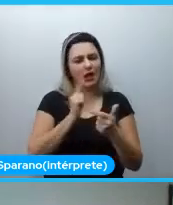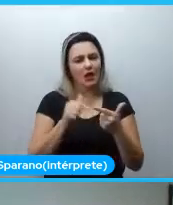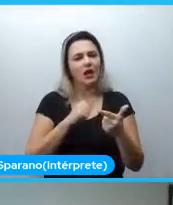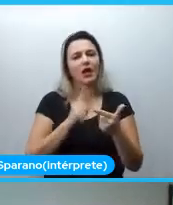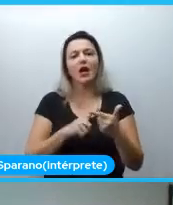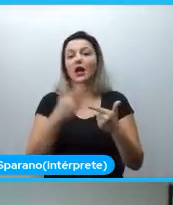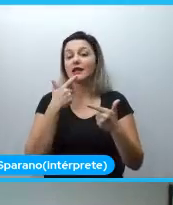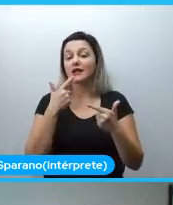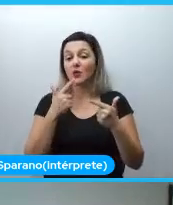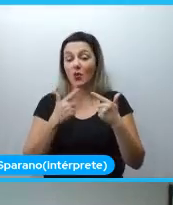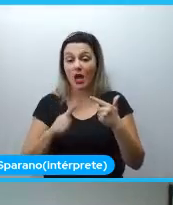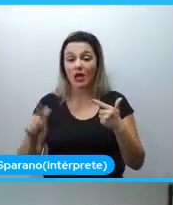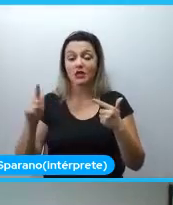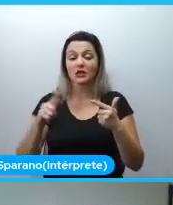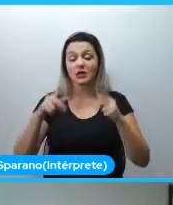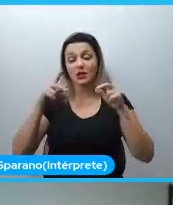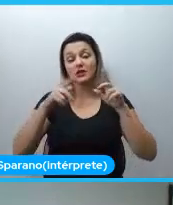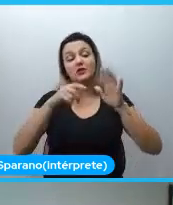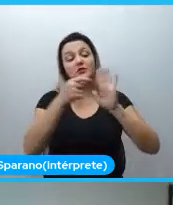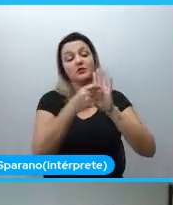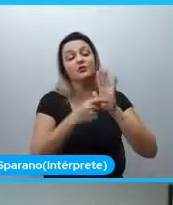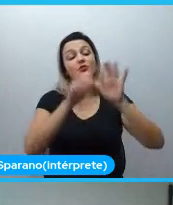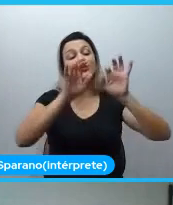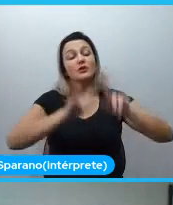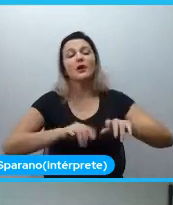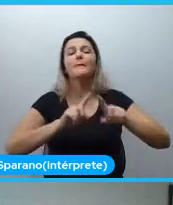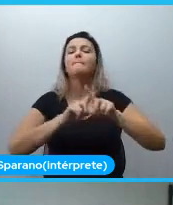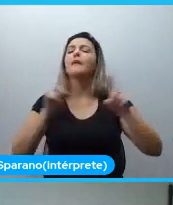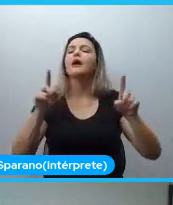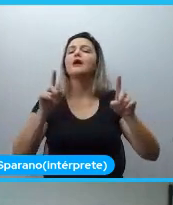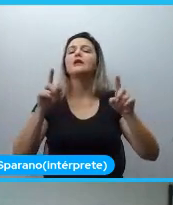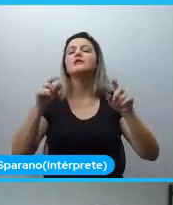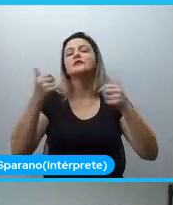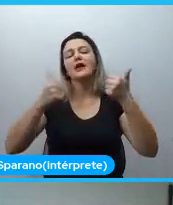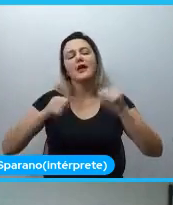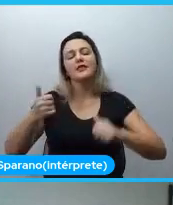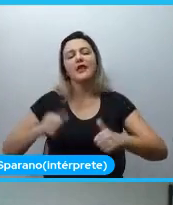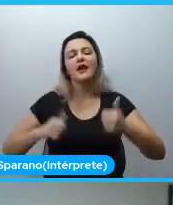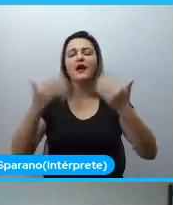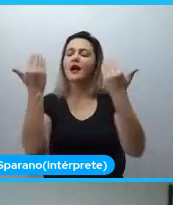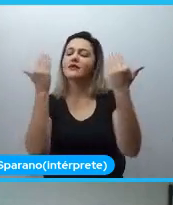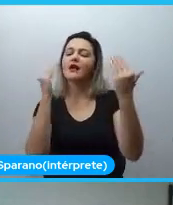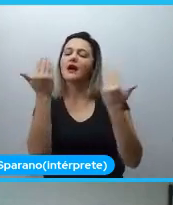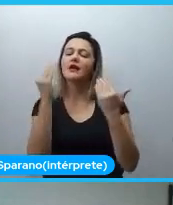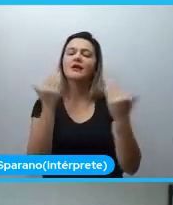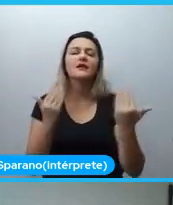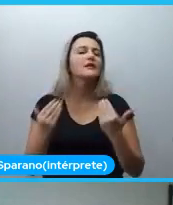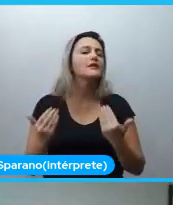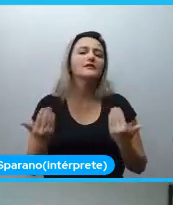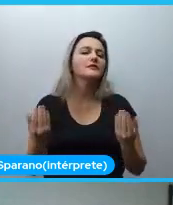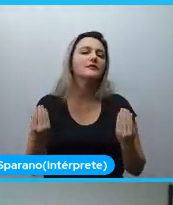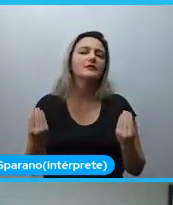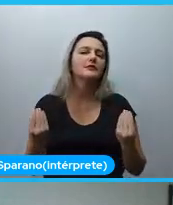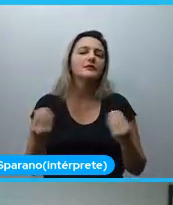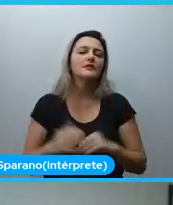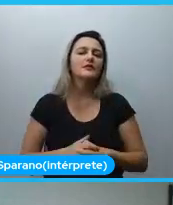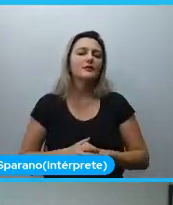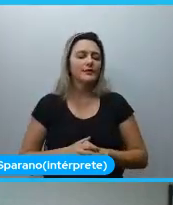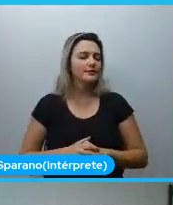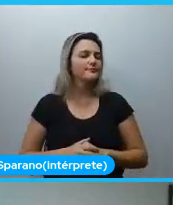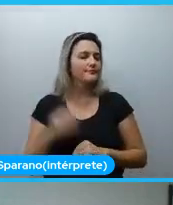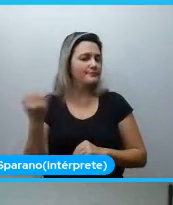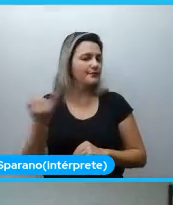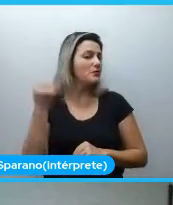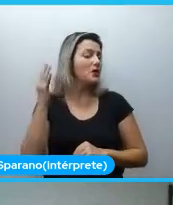mas quem é faz a análise? Isso é uma coisa bem importante de se perguntar, mas é